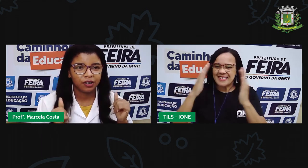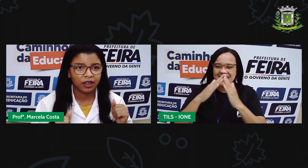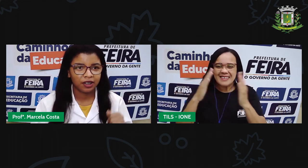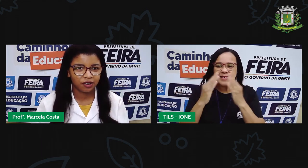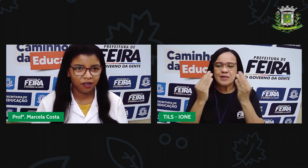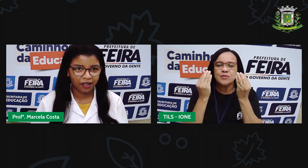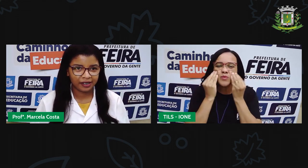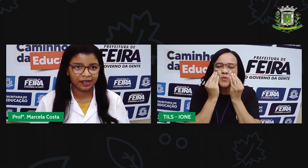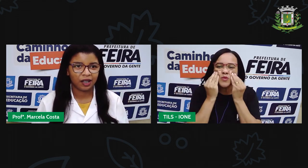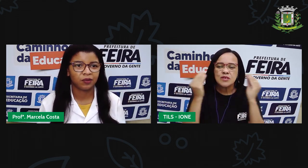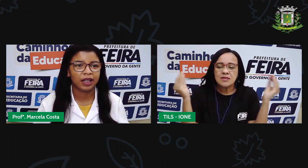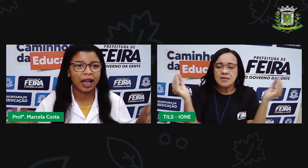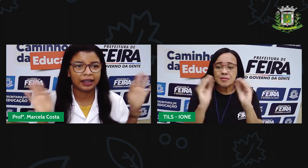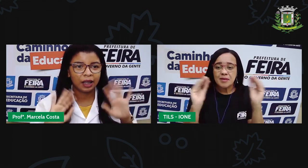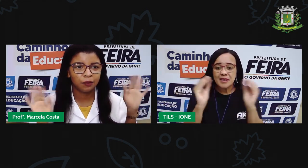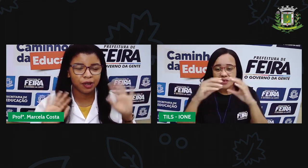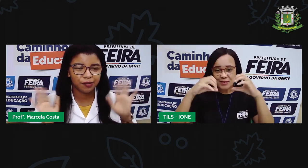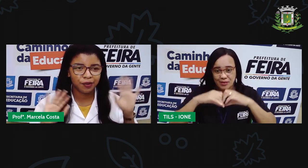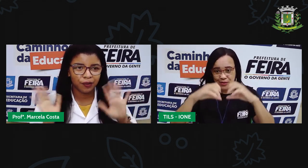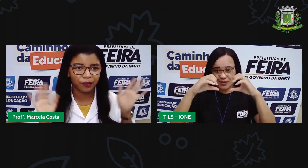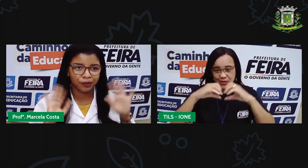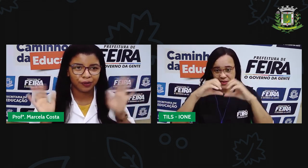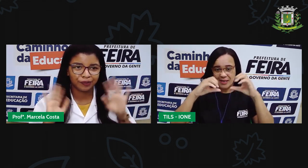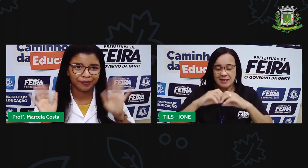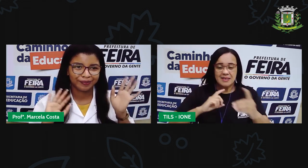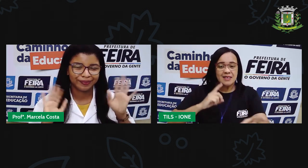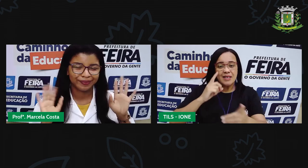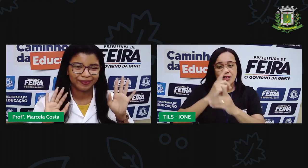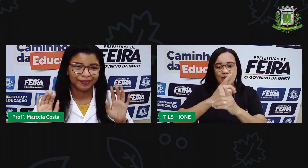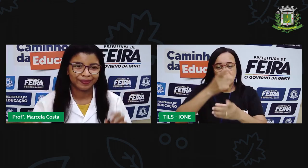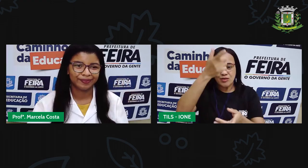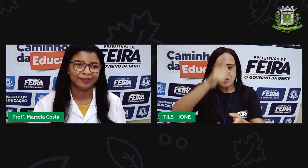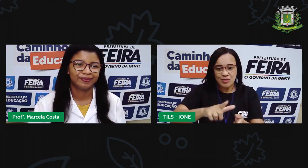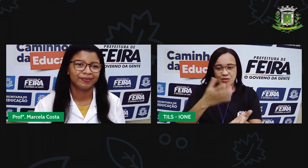beijo grande no coração até o próximo encontro